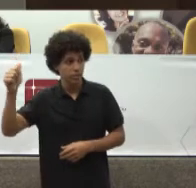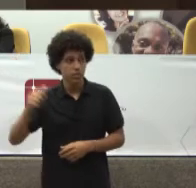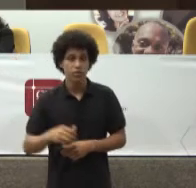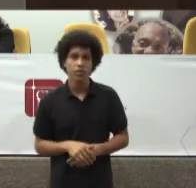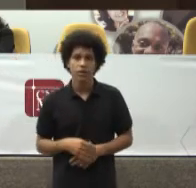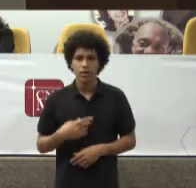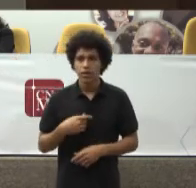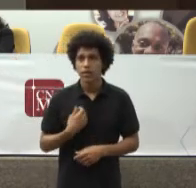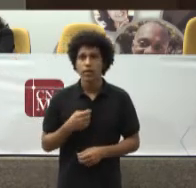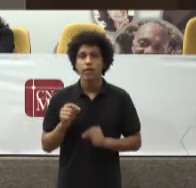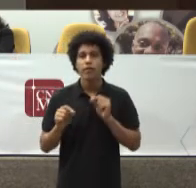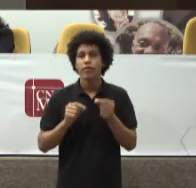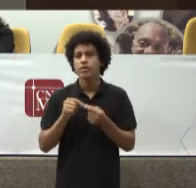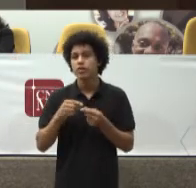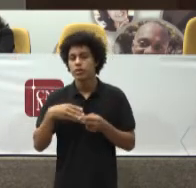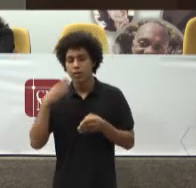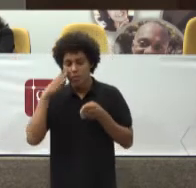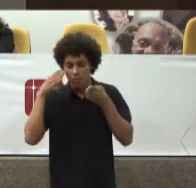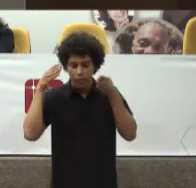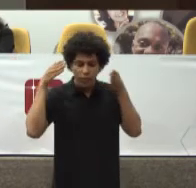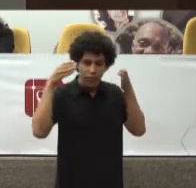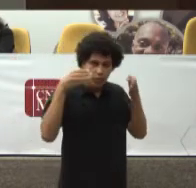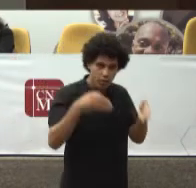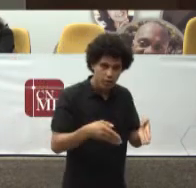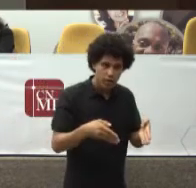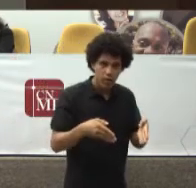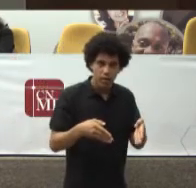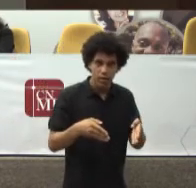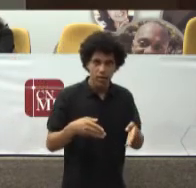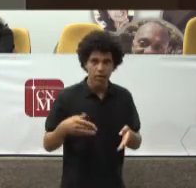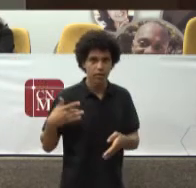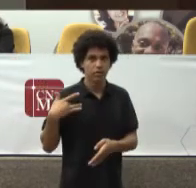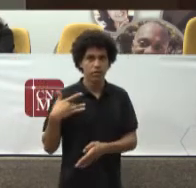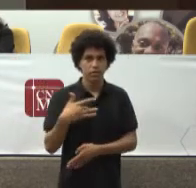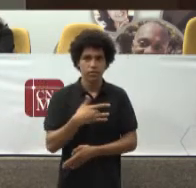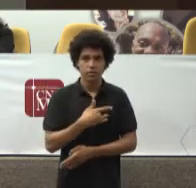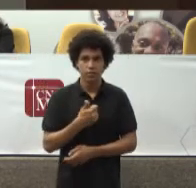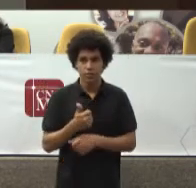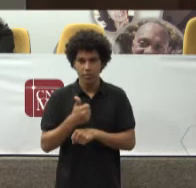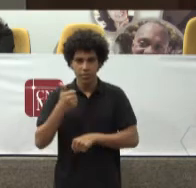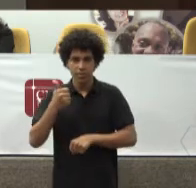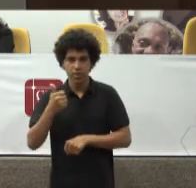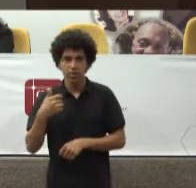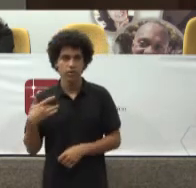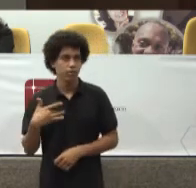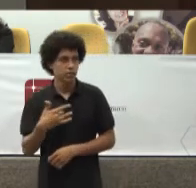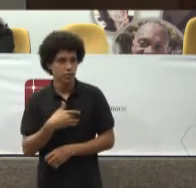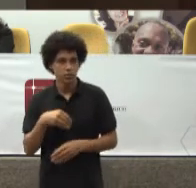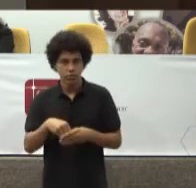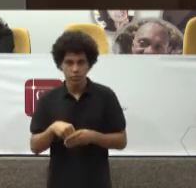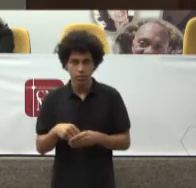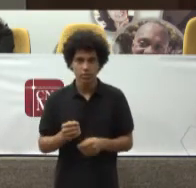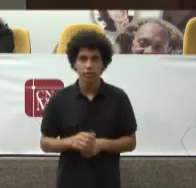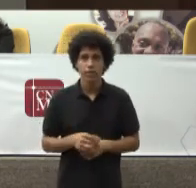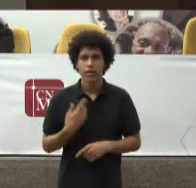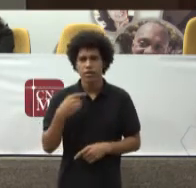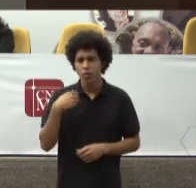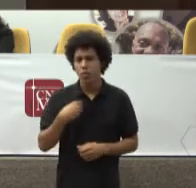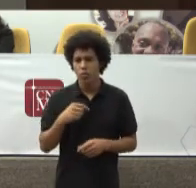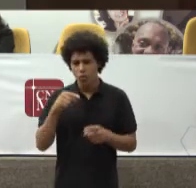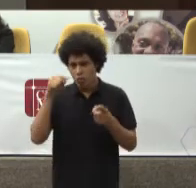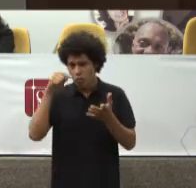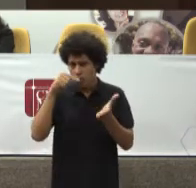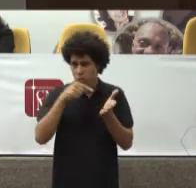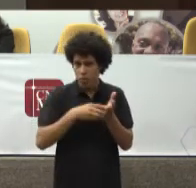Nortear A atenção Primária Da saúde E esse é um ponto Que eu gostaria De focar O sistema Único De saúde Brasileiro